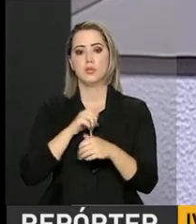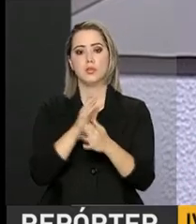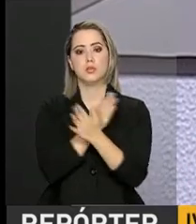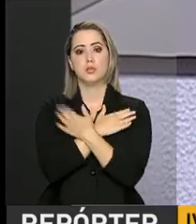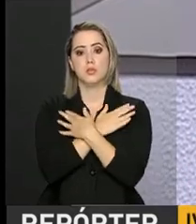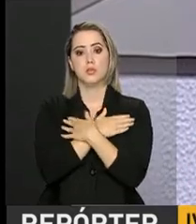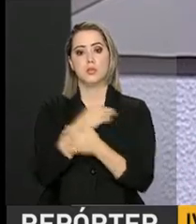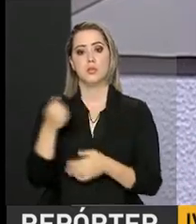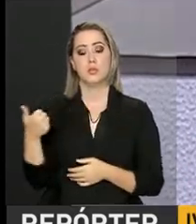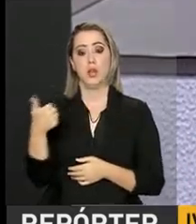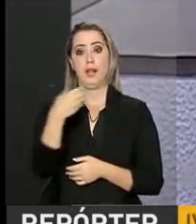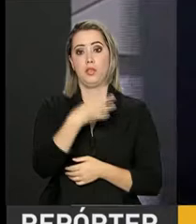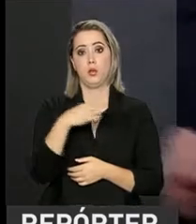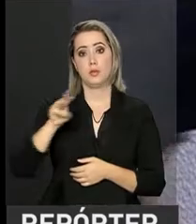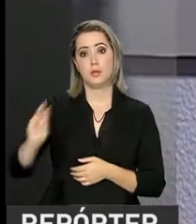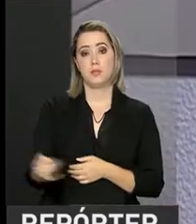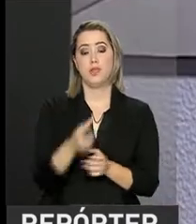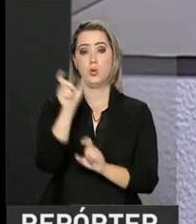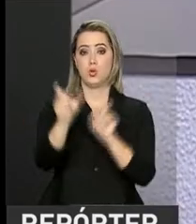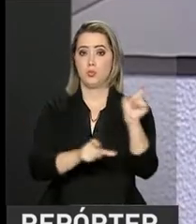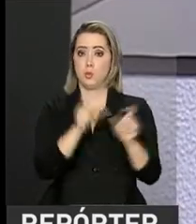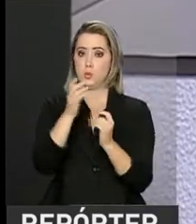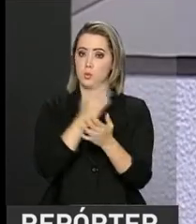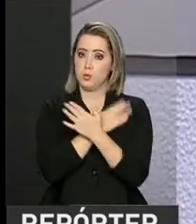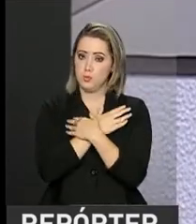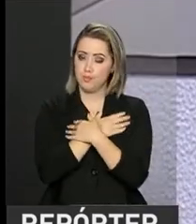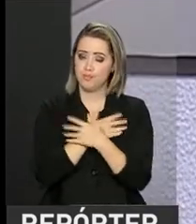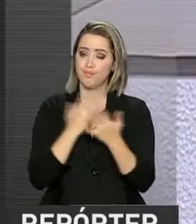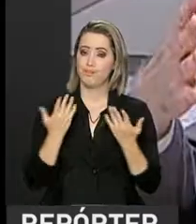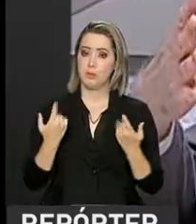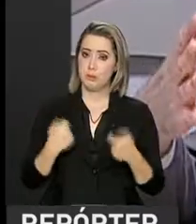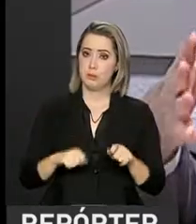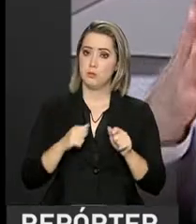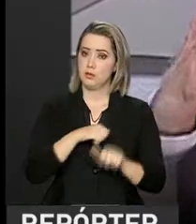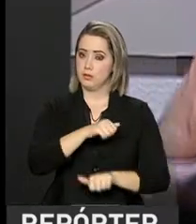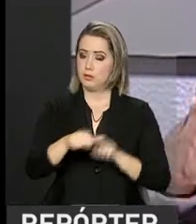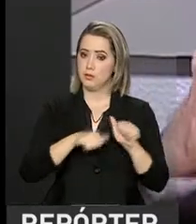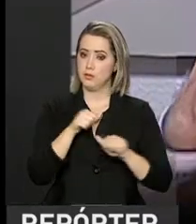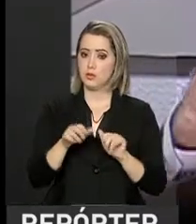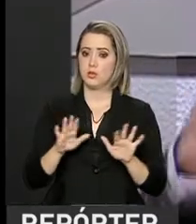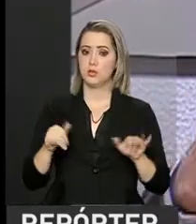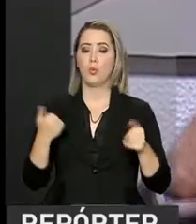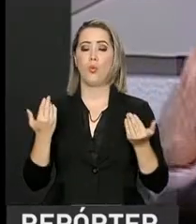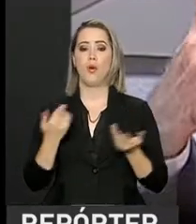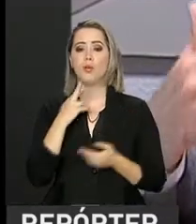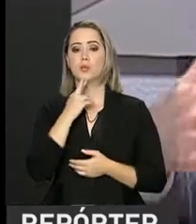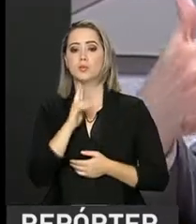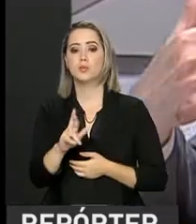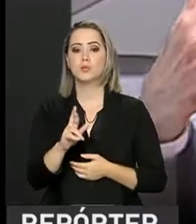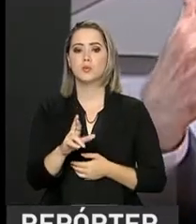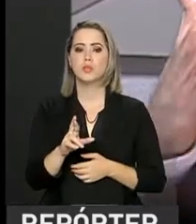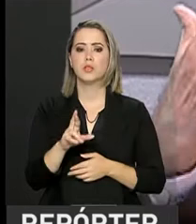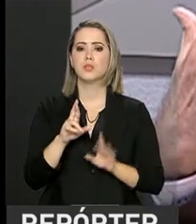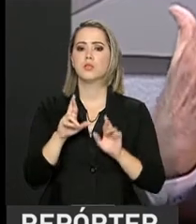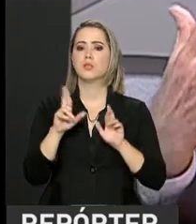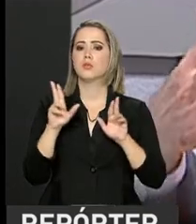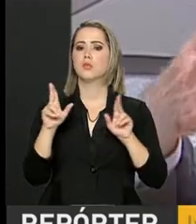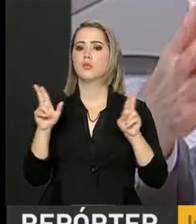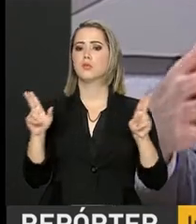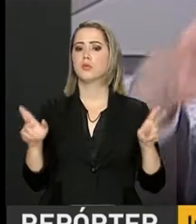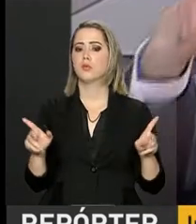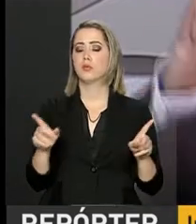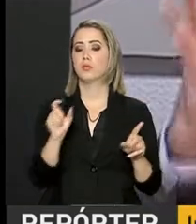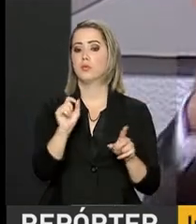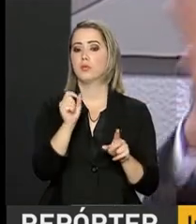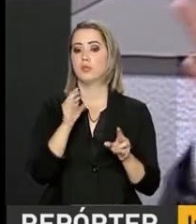de 14 milhões de trabalhadores, alguma coisa tem que ser feita. A fórmula de dar uma flexibilidade